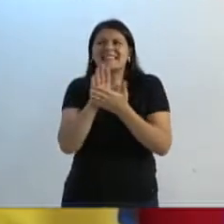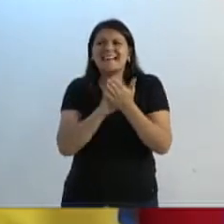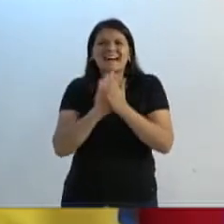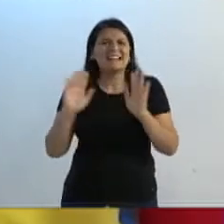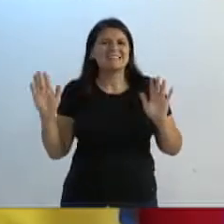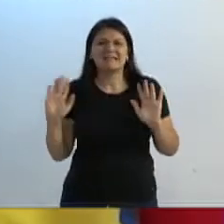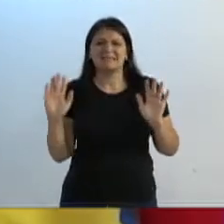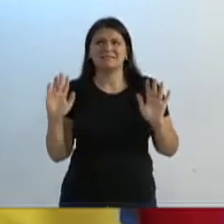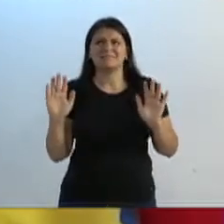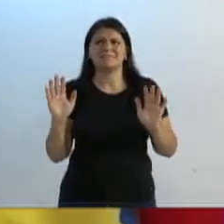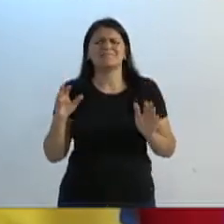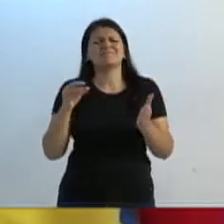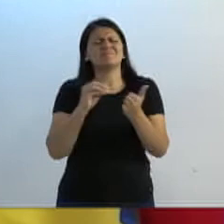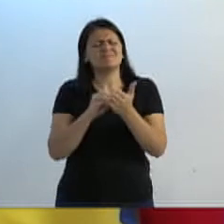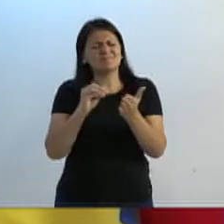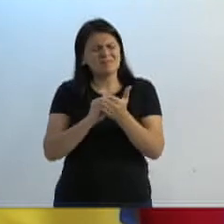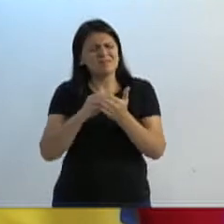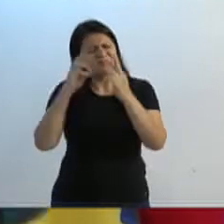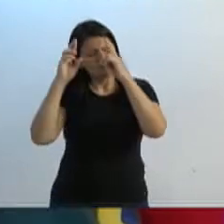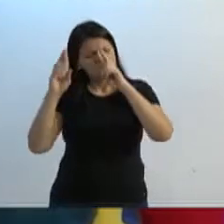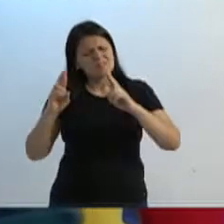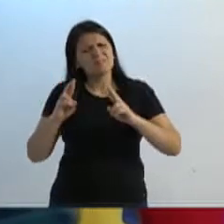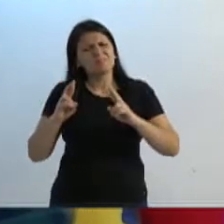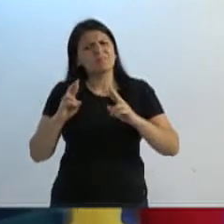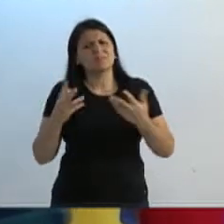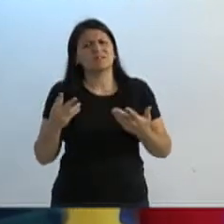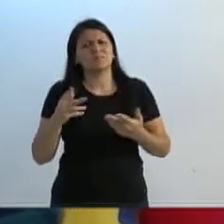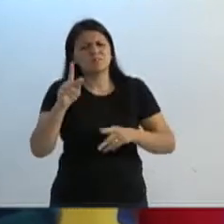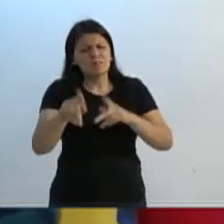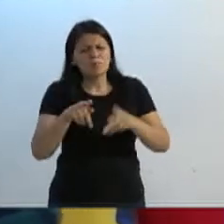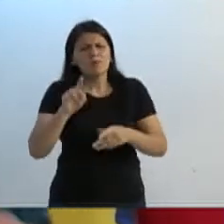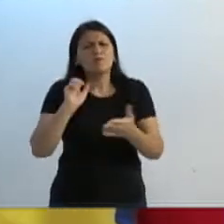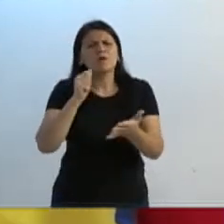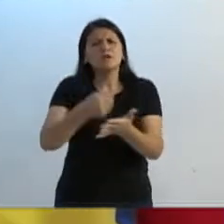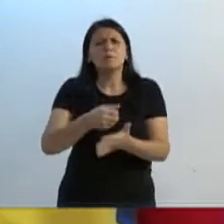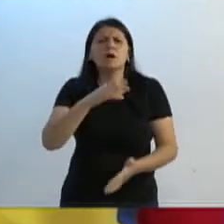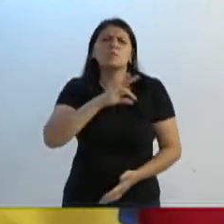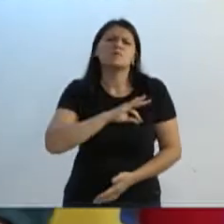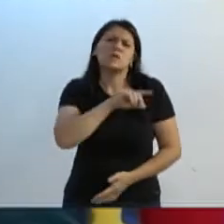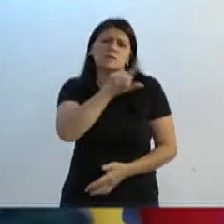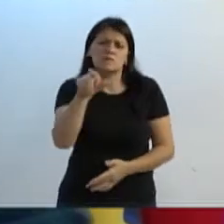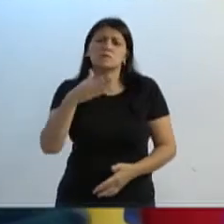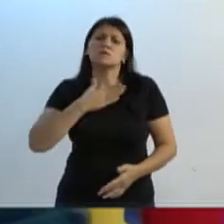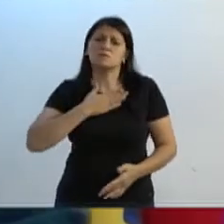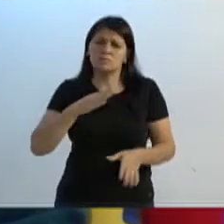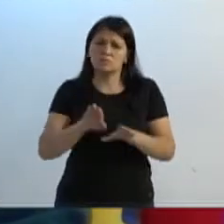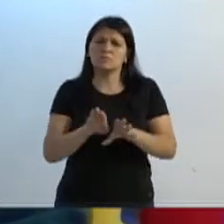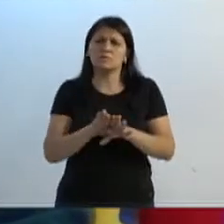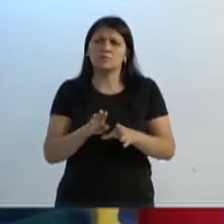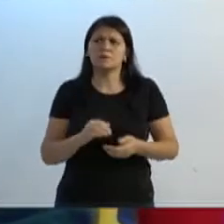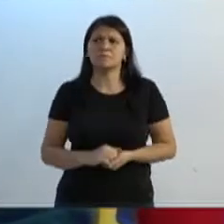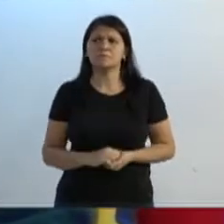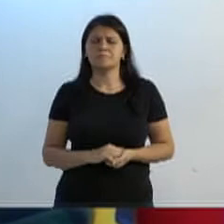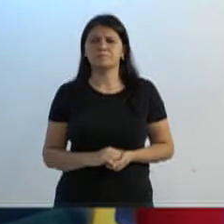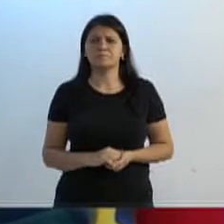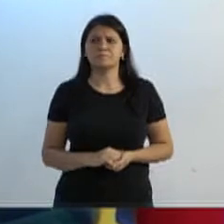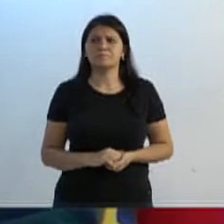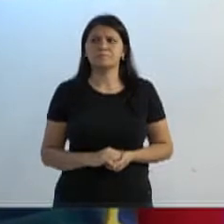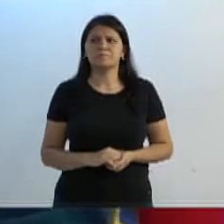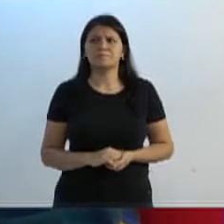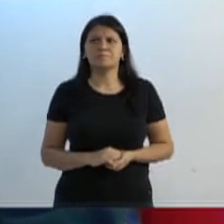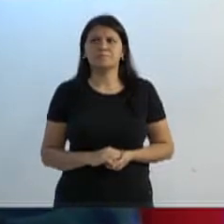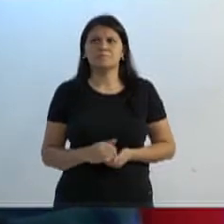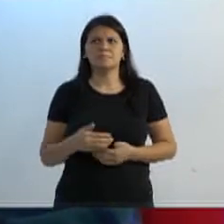Então, acho que a falta de consideração com a população que paga o salário de vocês. Nosso e de vocês. Concedo uma parte pelo tema.